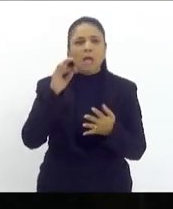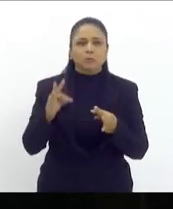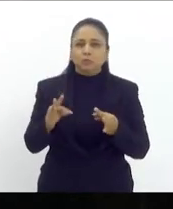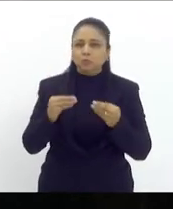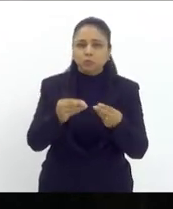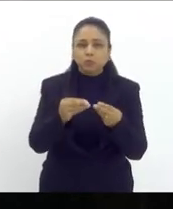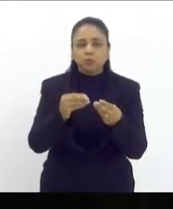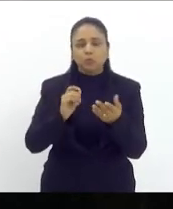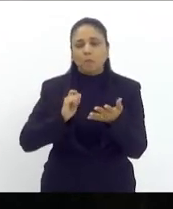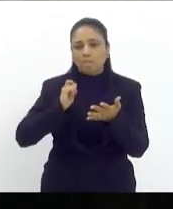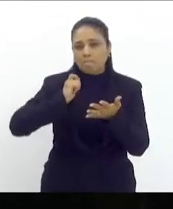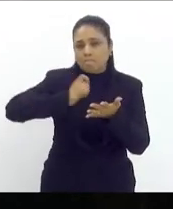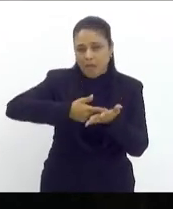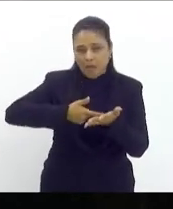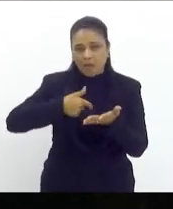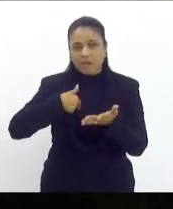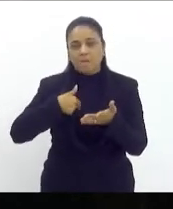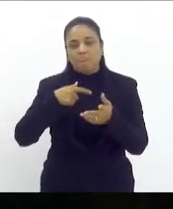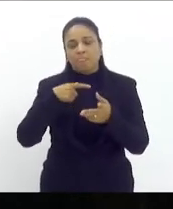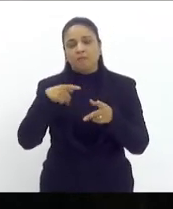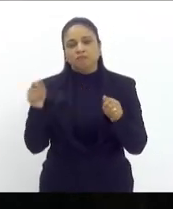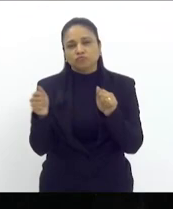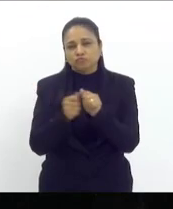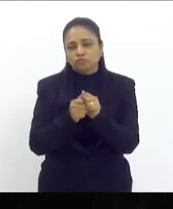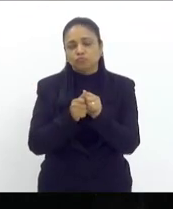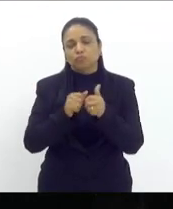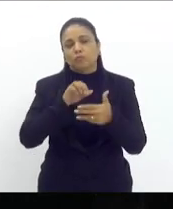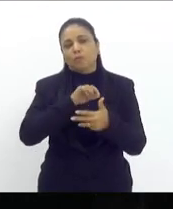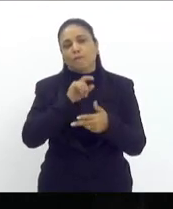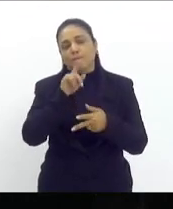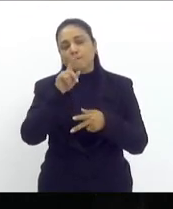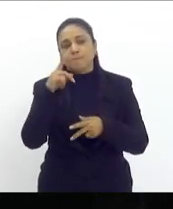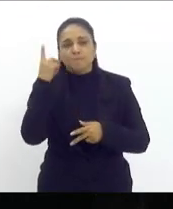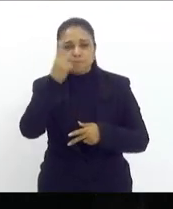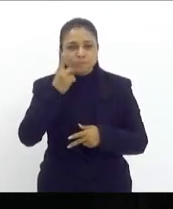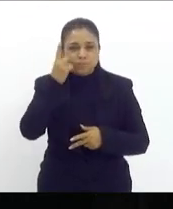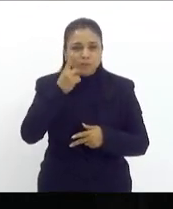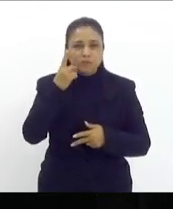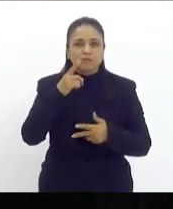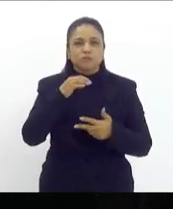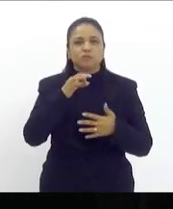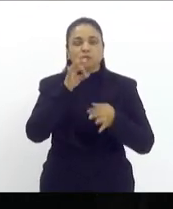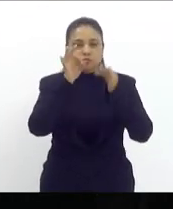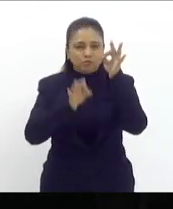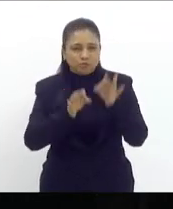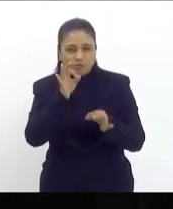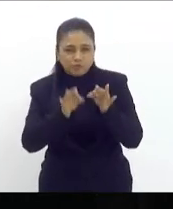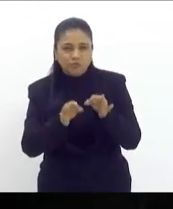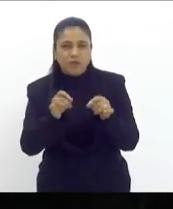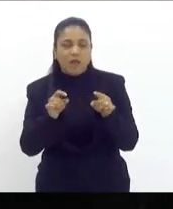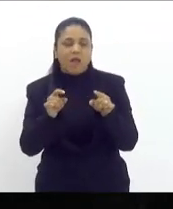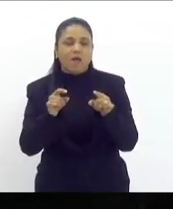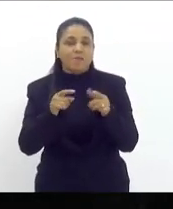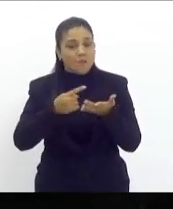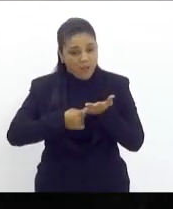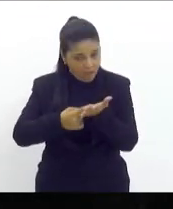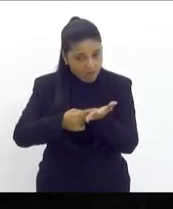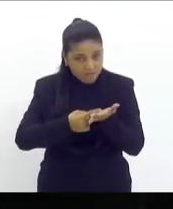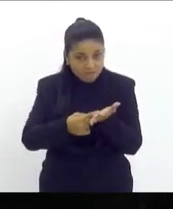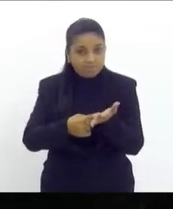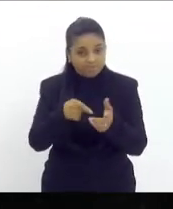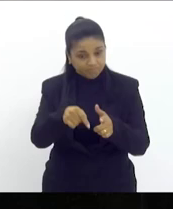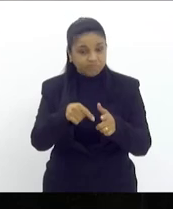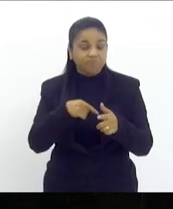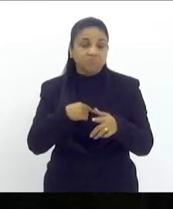conluio com agentes políticos judiciários um monte de gente que topa esse tipo de acordo toma conta dos serviços